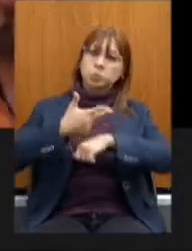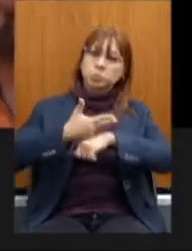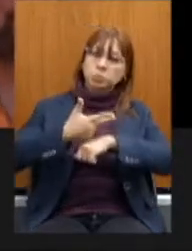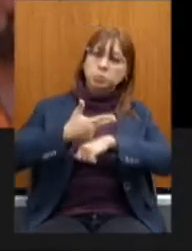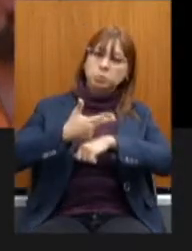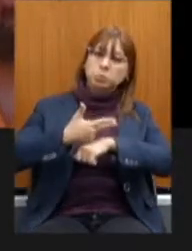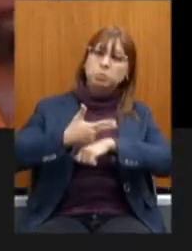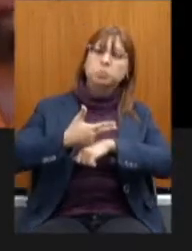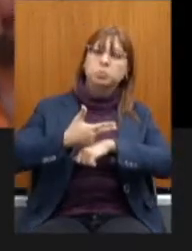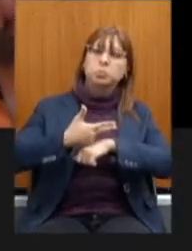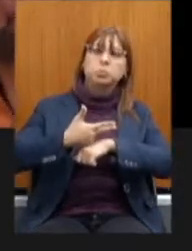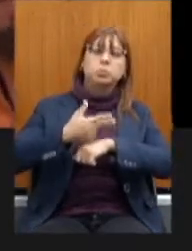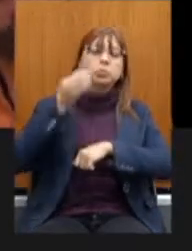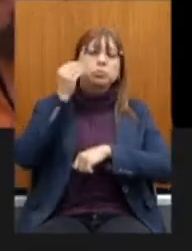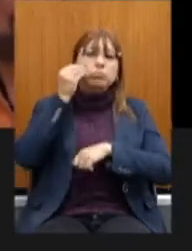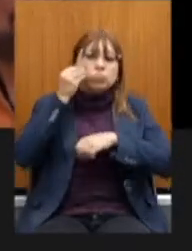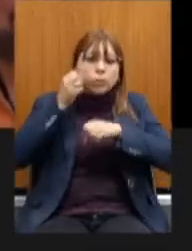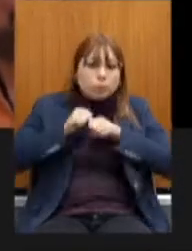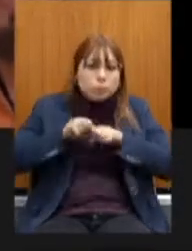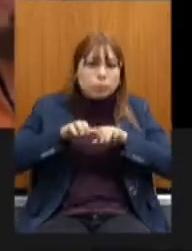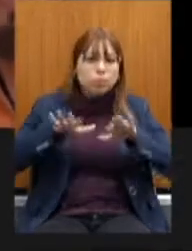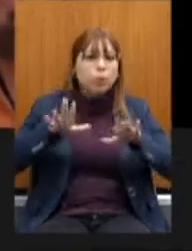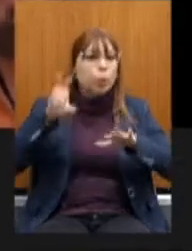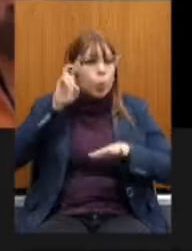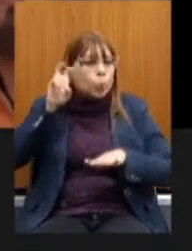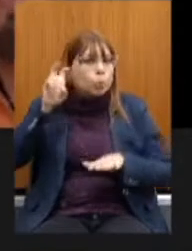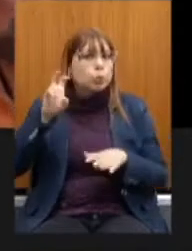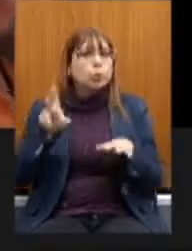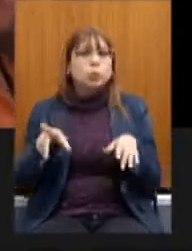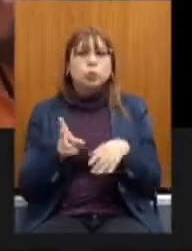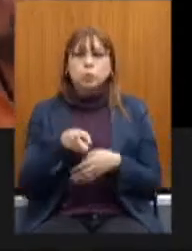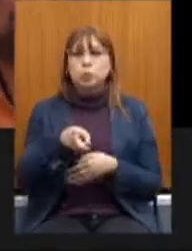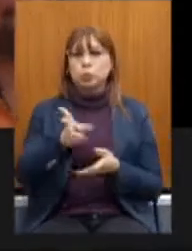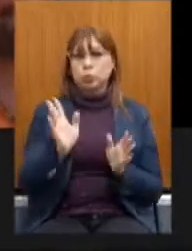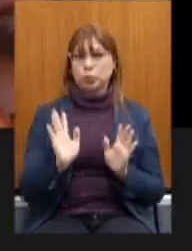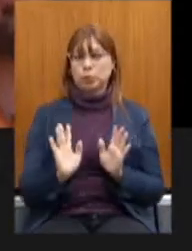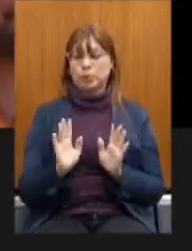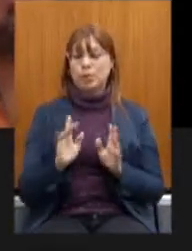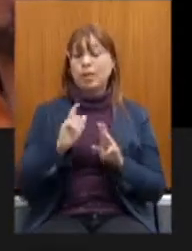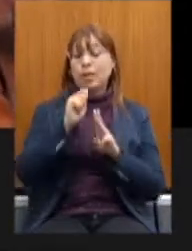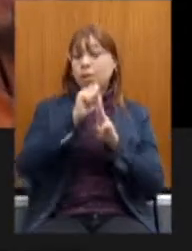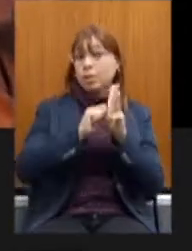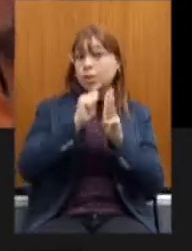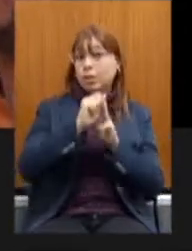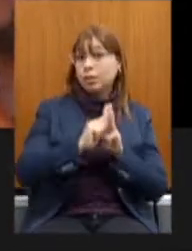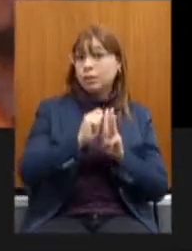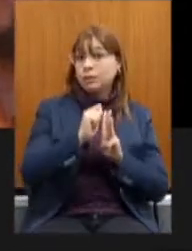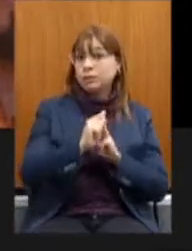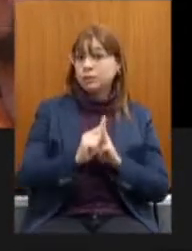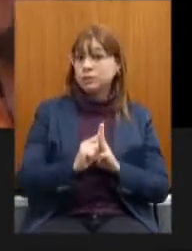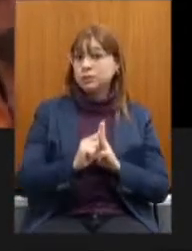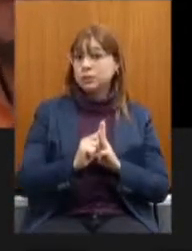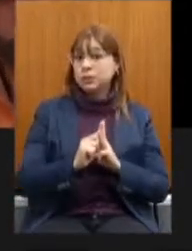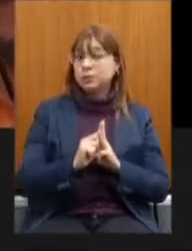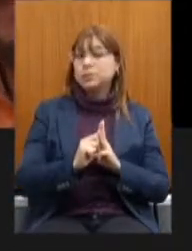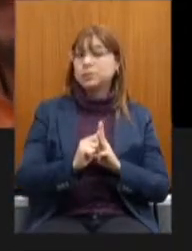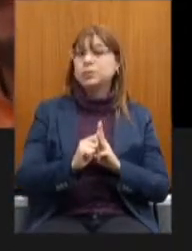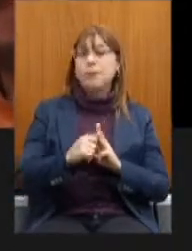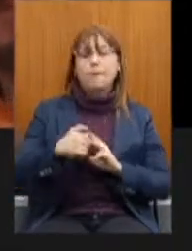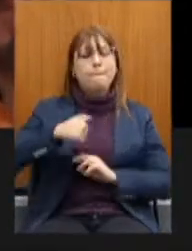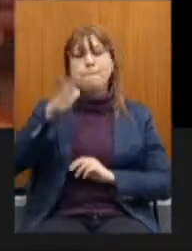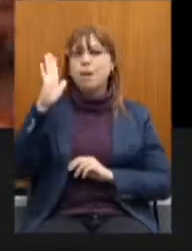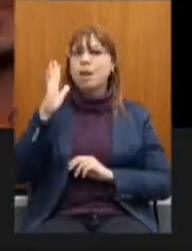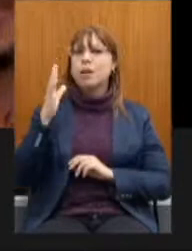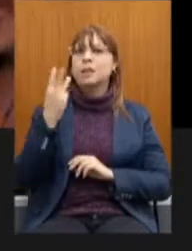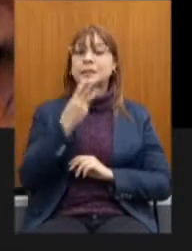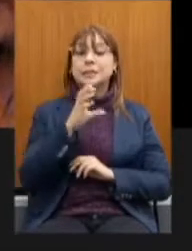cultura da melhor forma possível. Então, em três meses, nós já conseguimos atingir mais de 300 mil pessoas com os